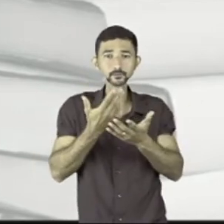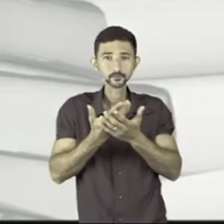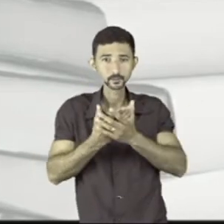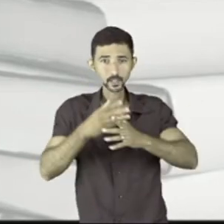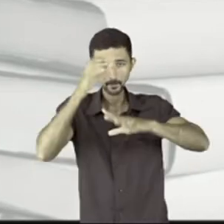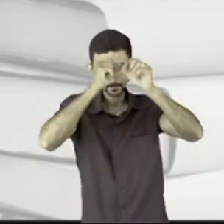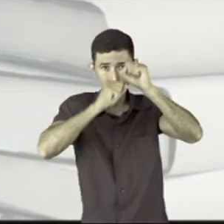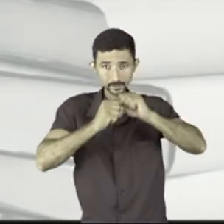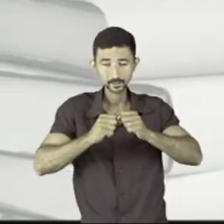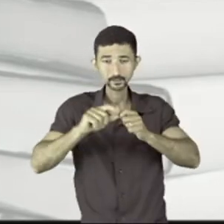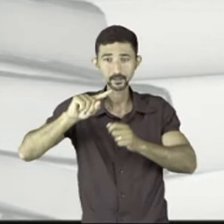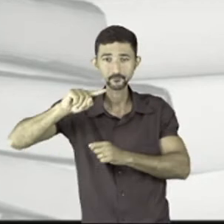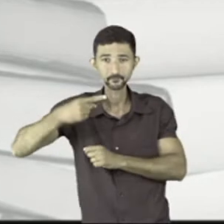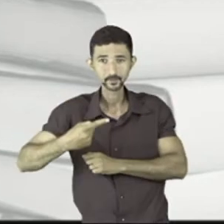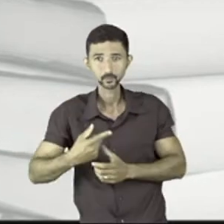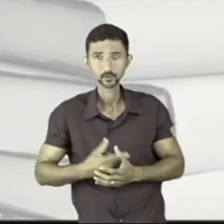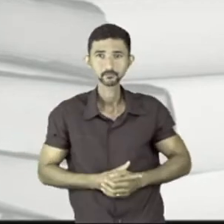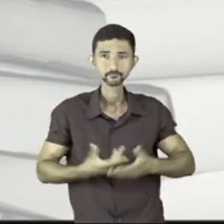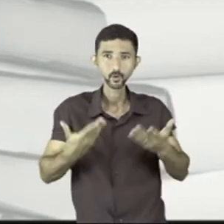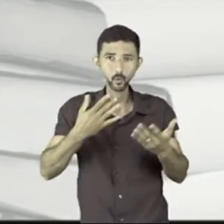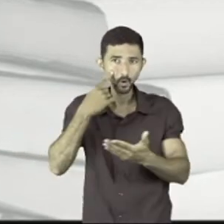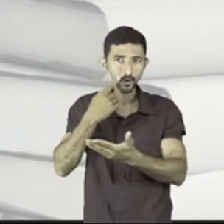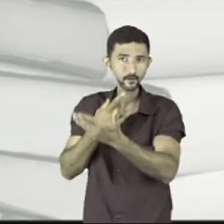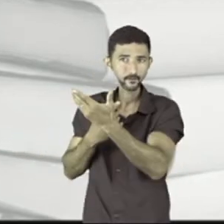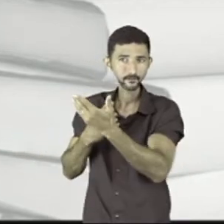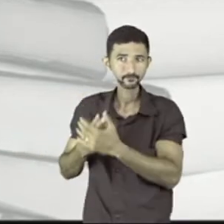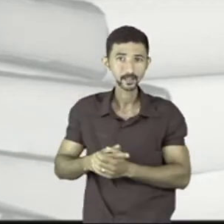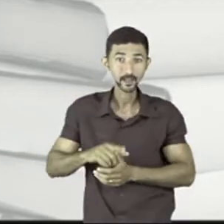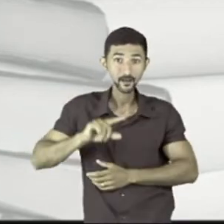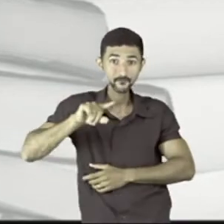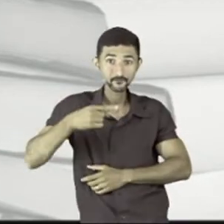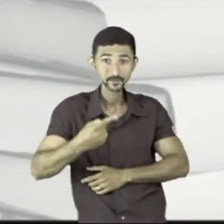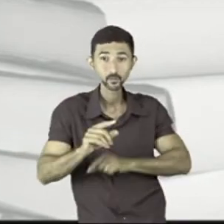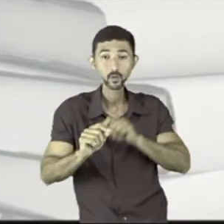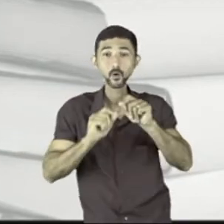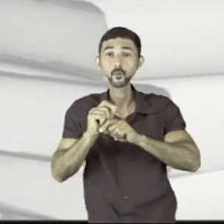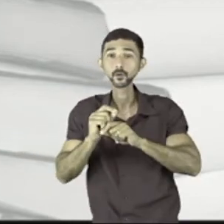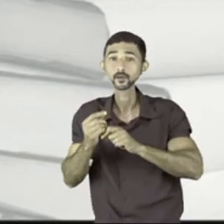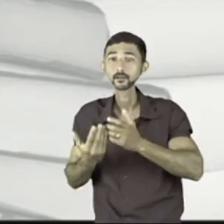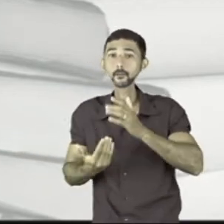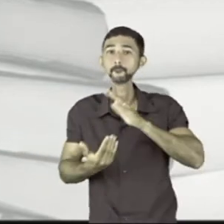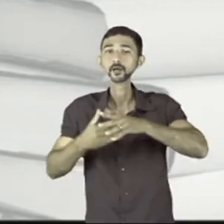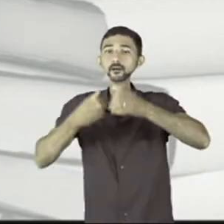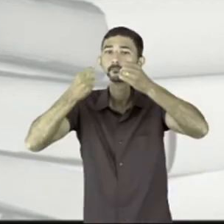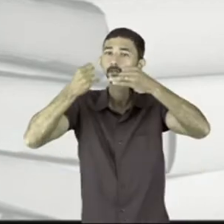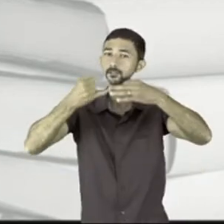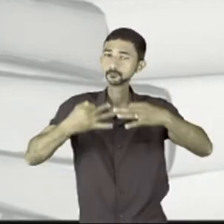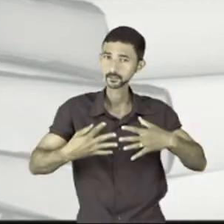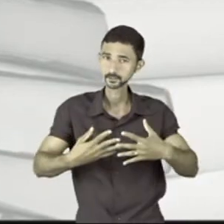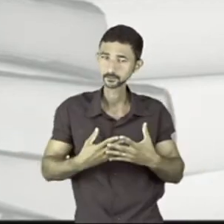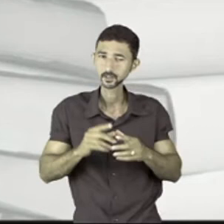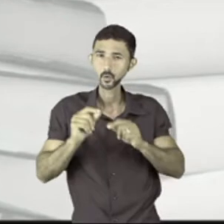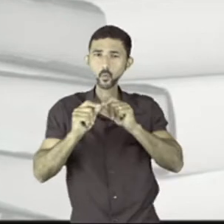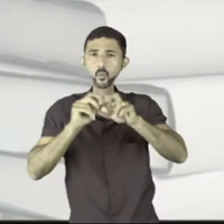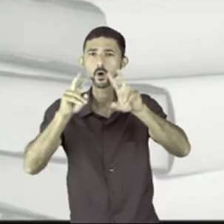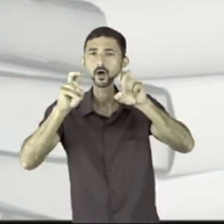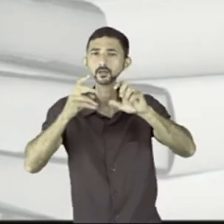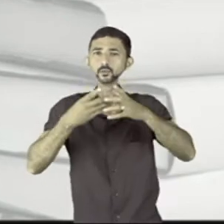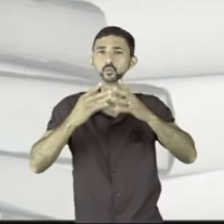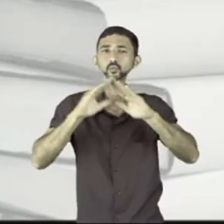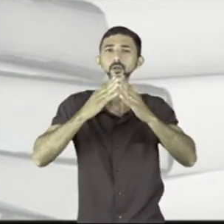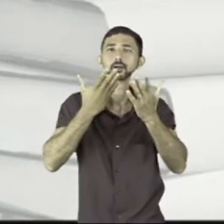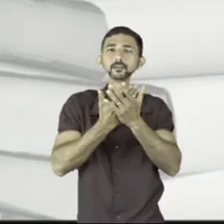sobre a vírgula. Nesse caso aqui, a vírgula serviu para eu dar uma explicação sobre as